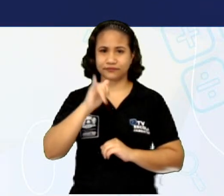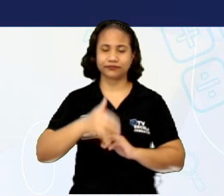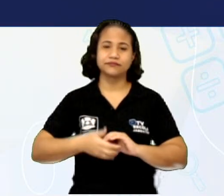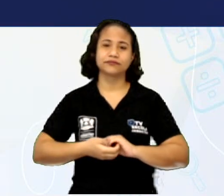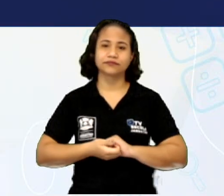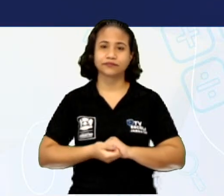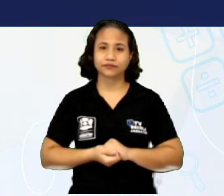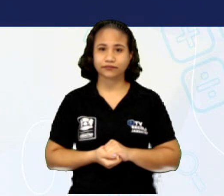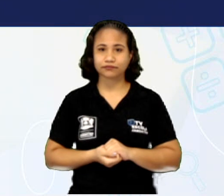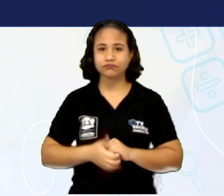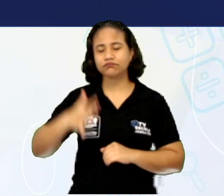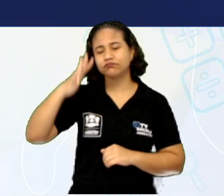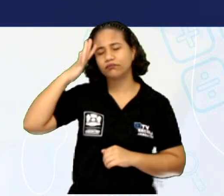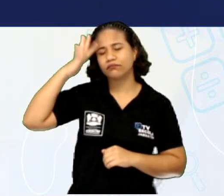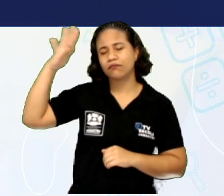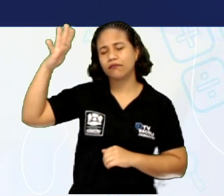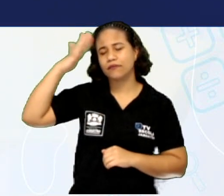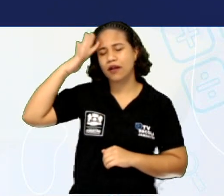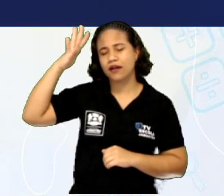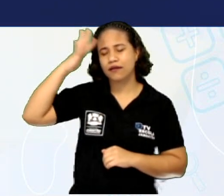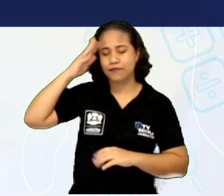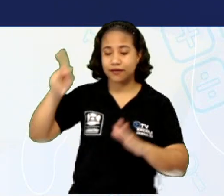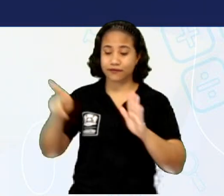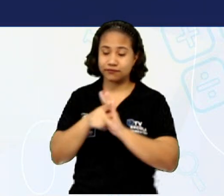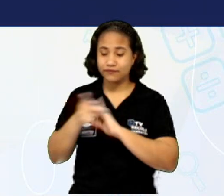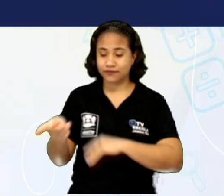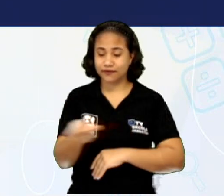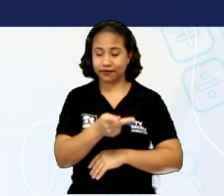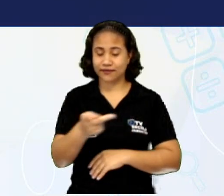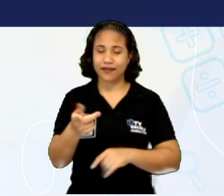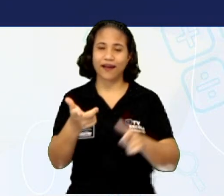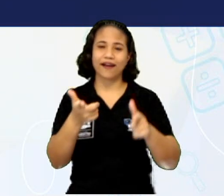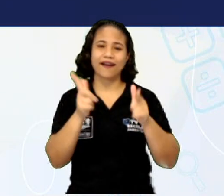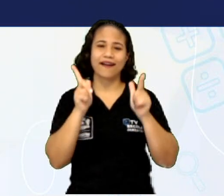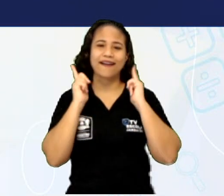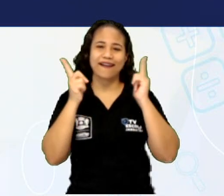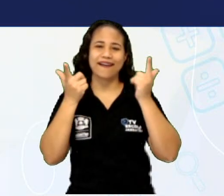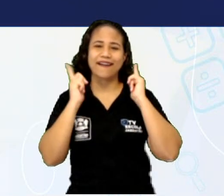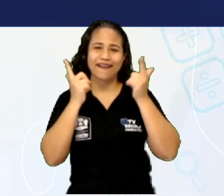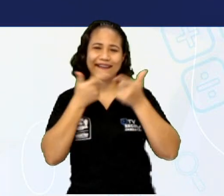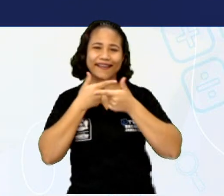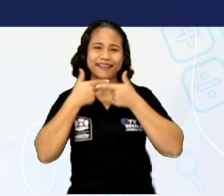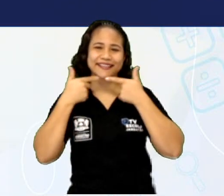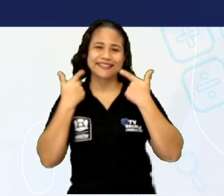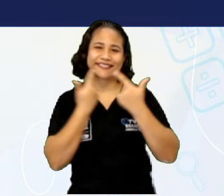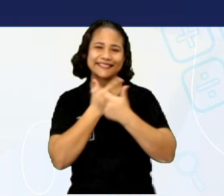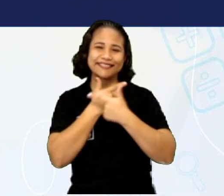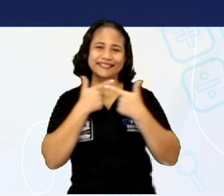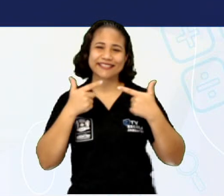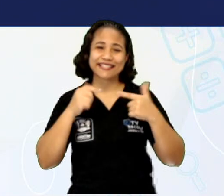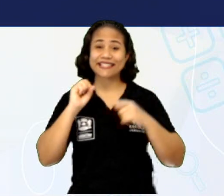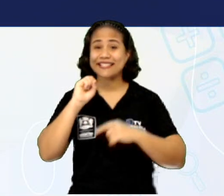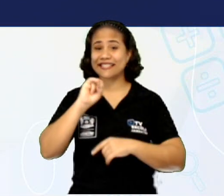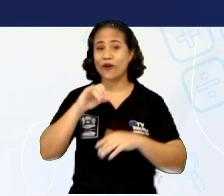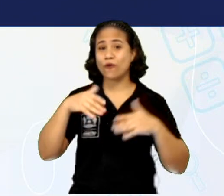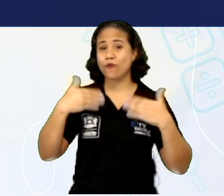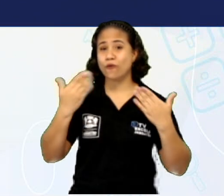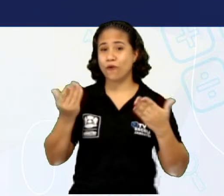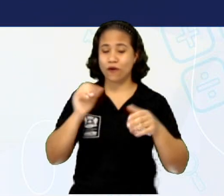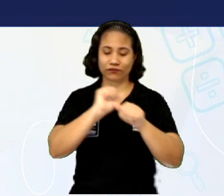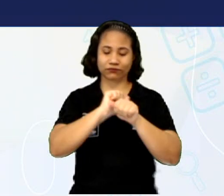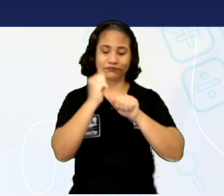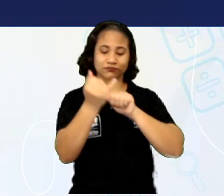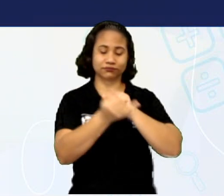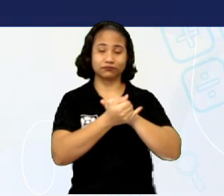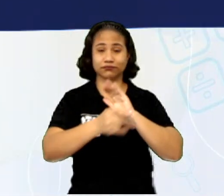A imaginação deles é divertida. Então, se o sujeito é they, qual vai ser o pronome